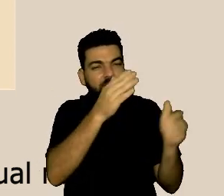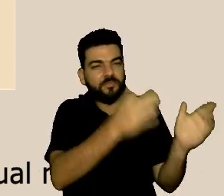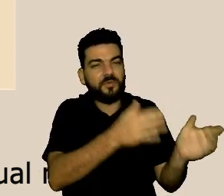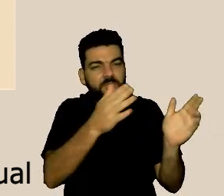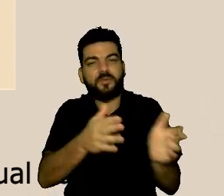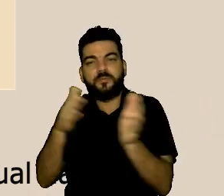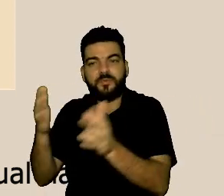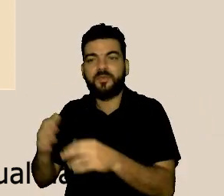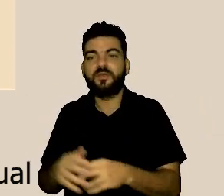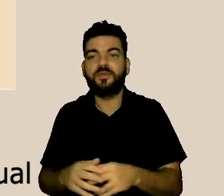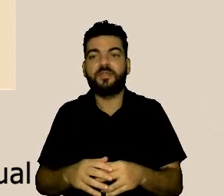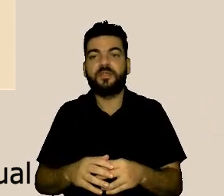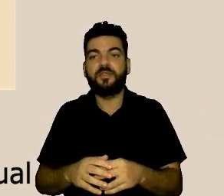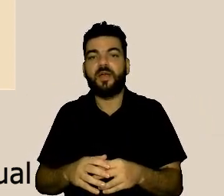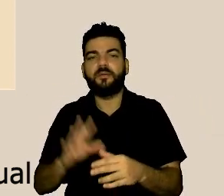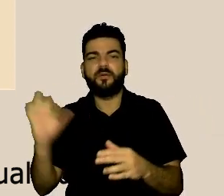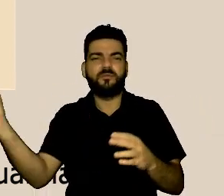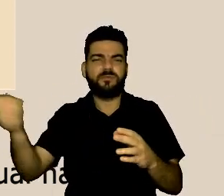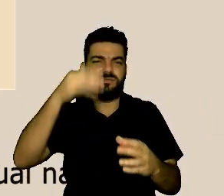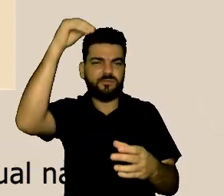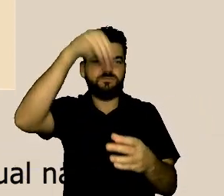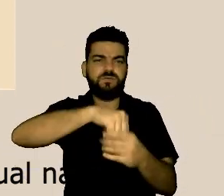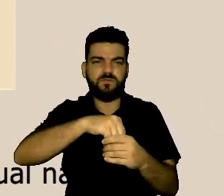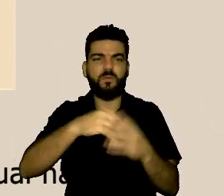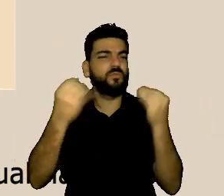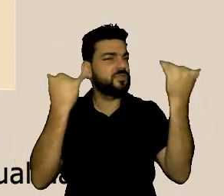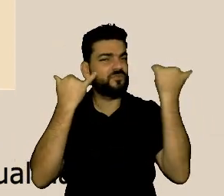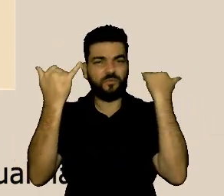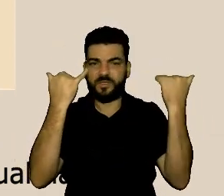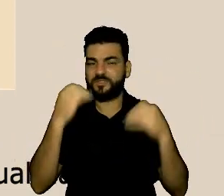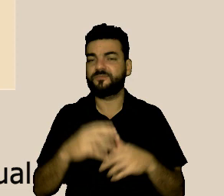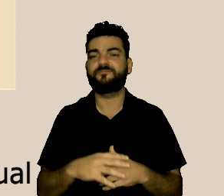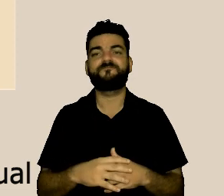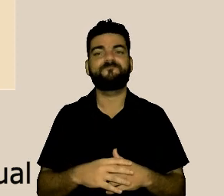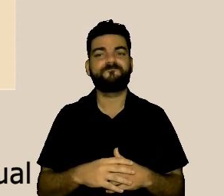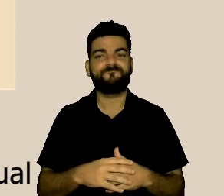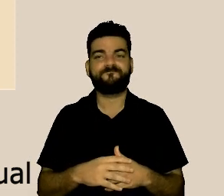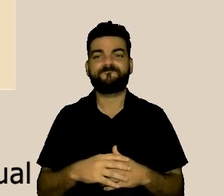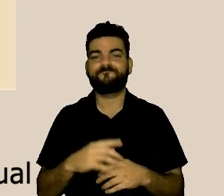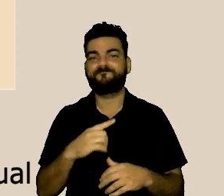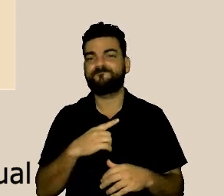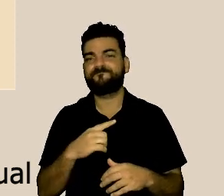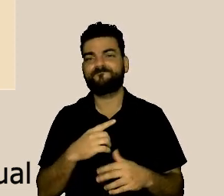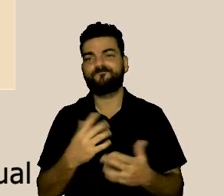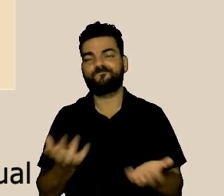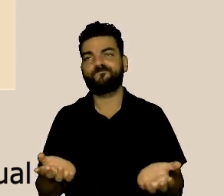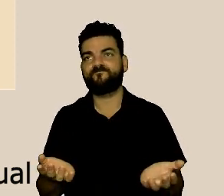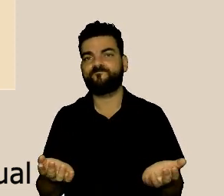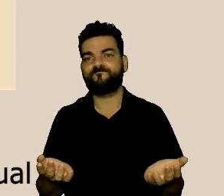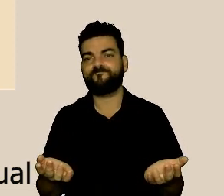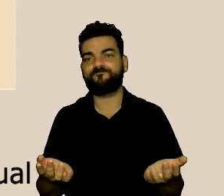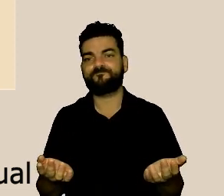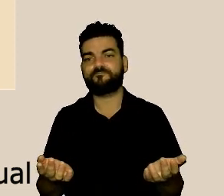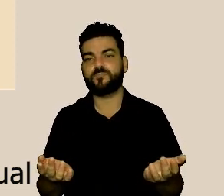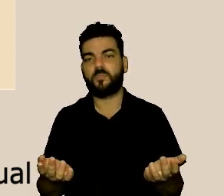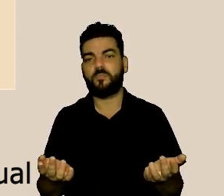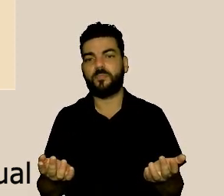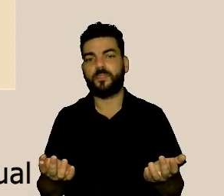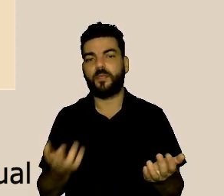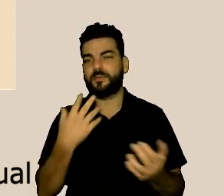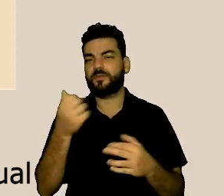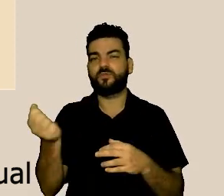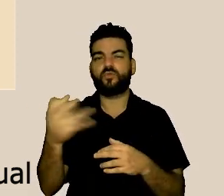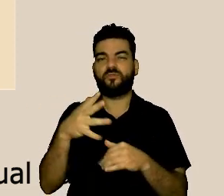a gente botou tudo lá dentro. A gente botou uma nova, um novo código